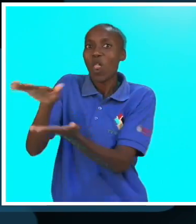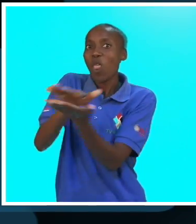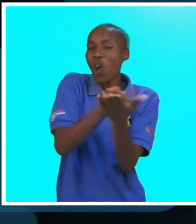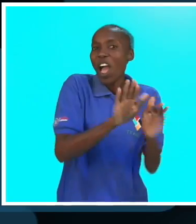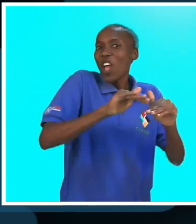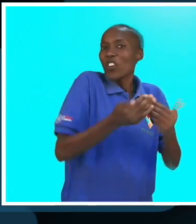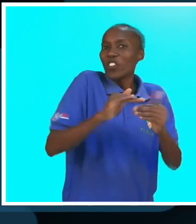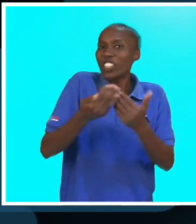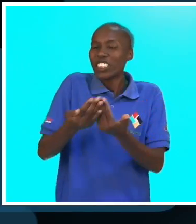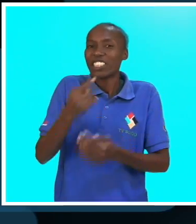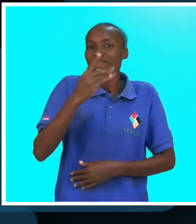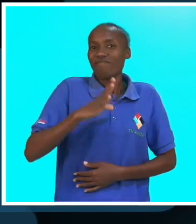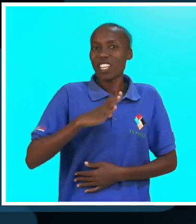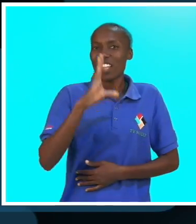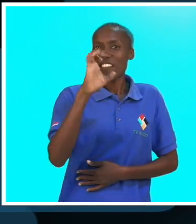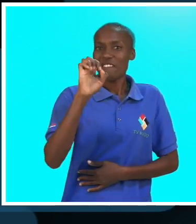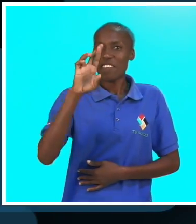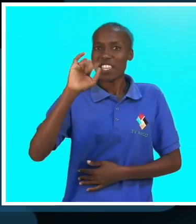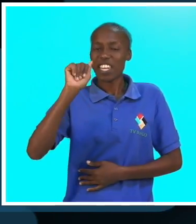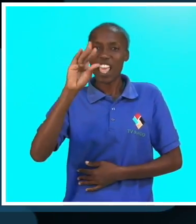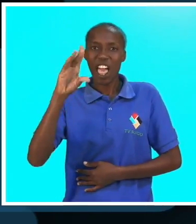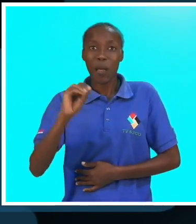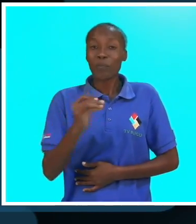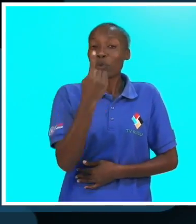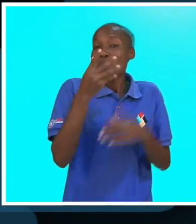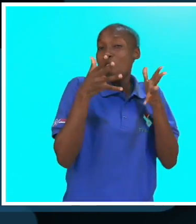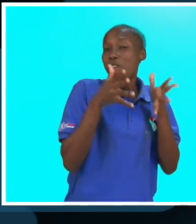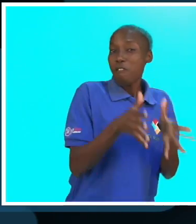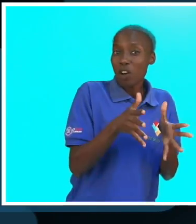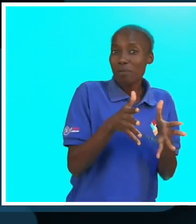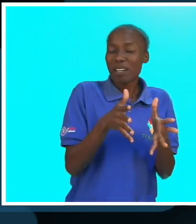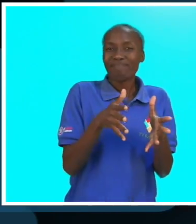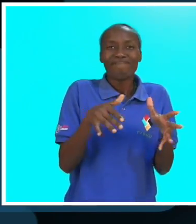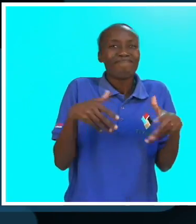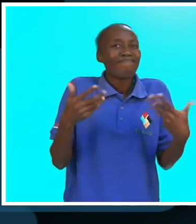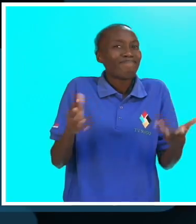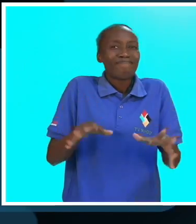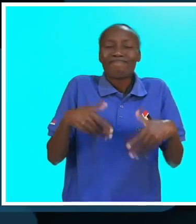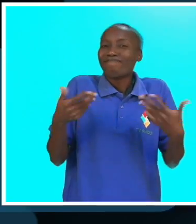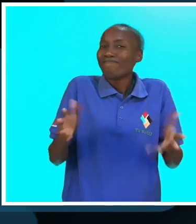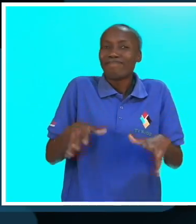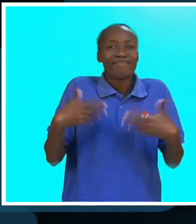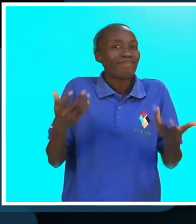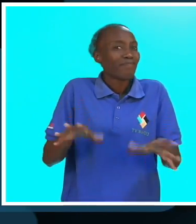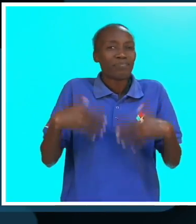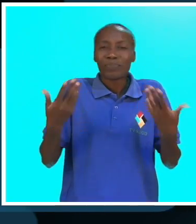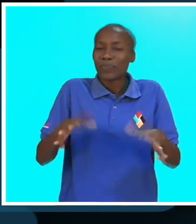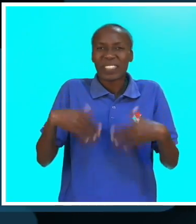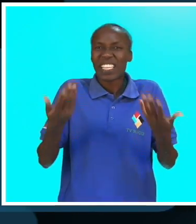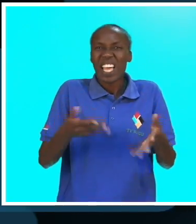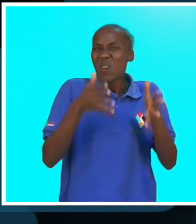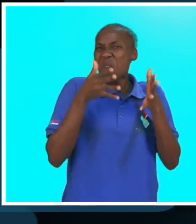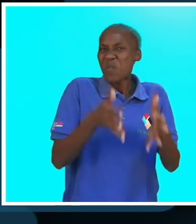algum determinado município, na sua data municipal, mas de uma forma não